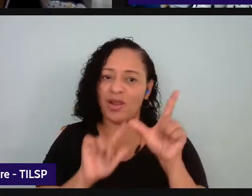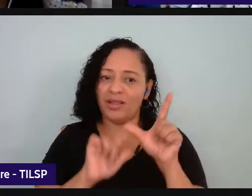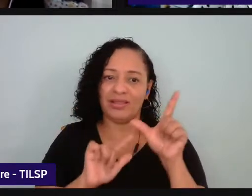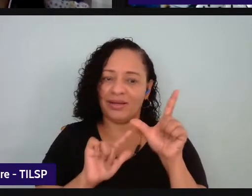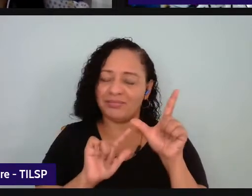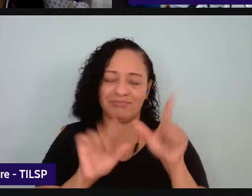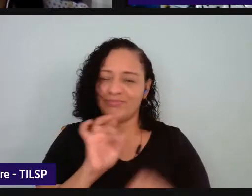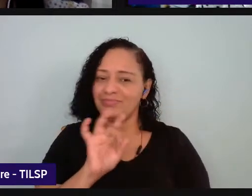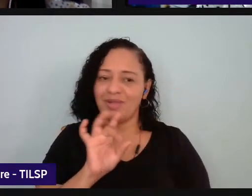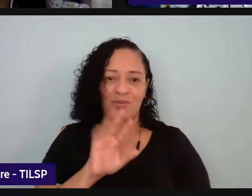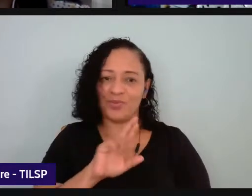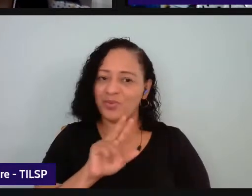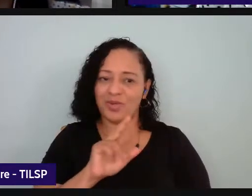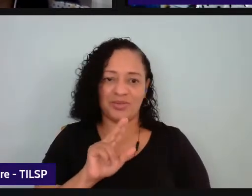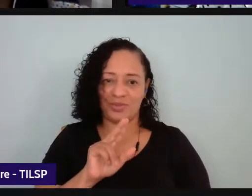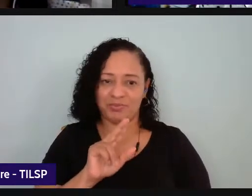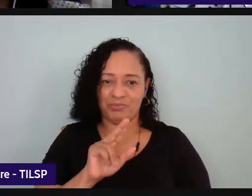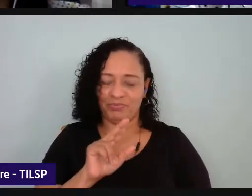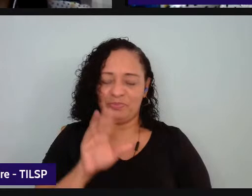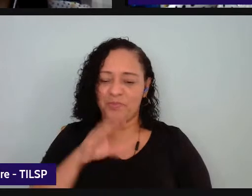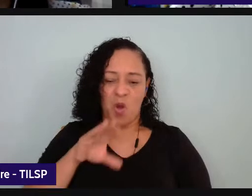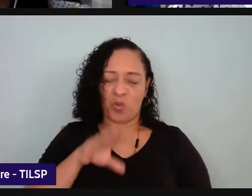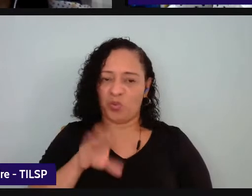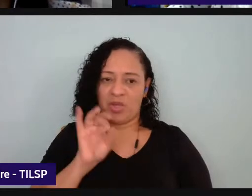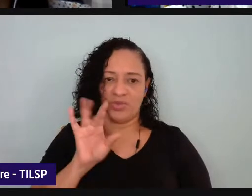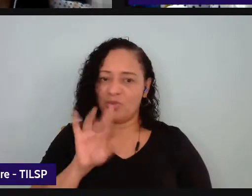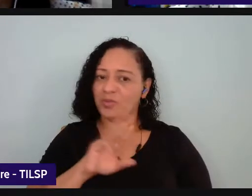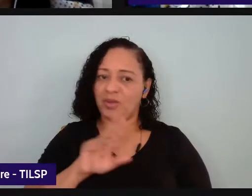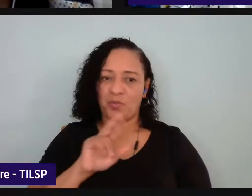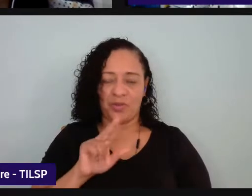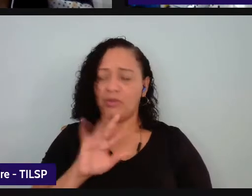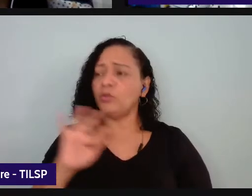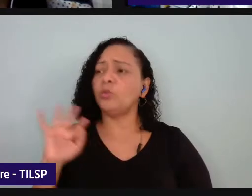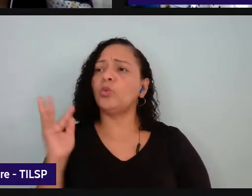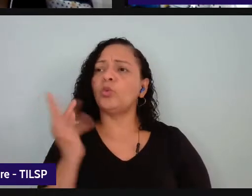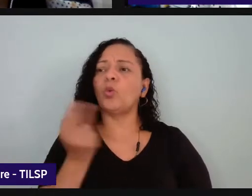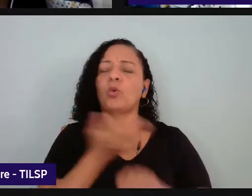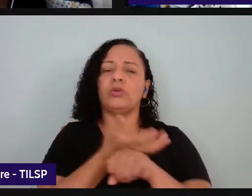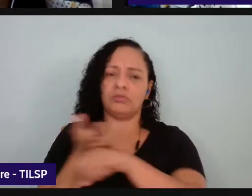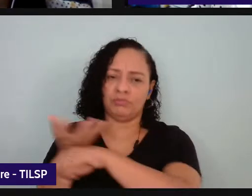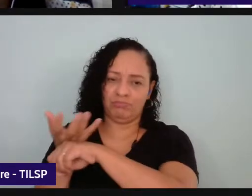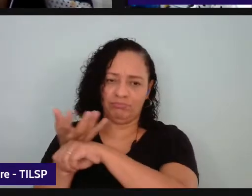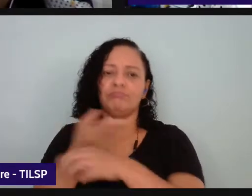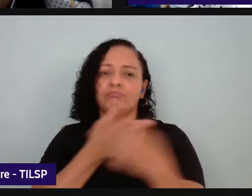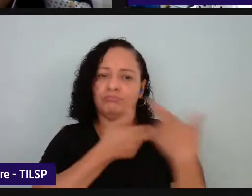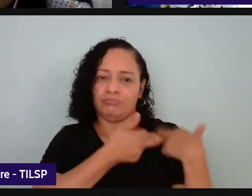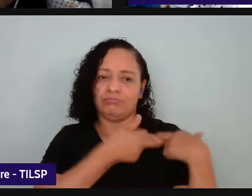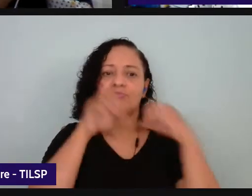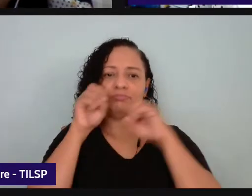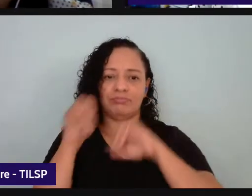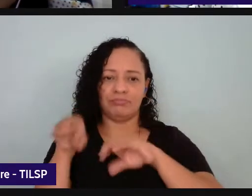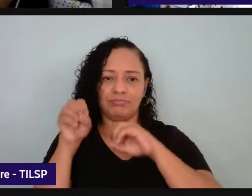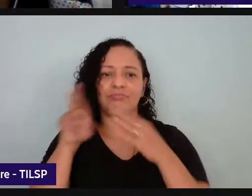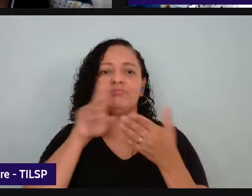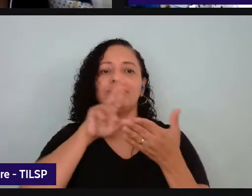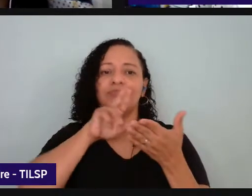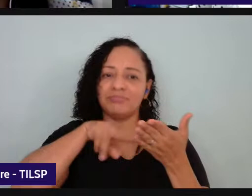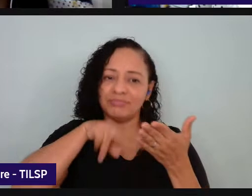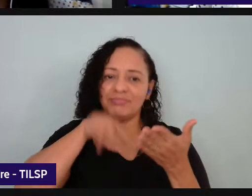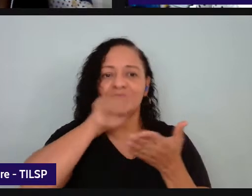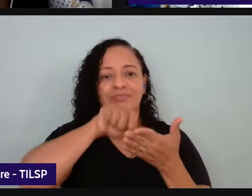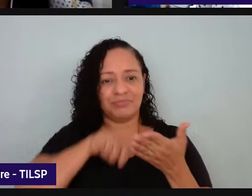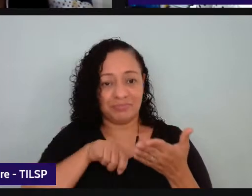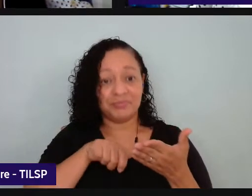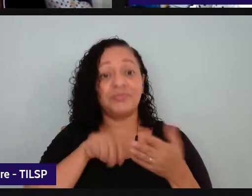restrito ao profissional de língua portuguesa e agora como a BNCC principalmente no ensino médio ela vem muito organizada nessa